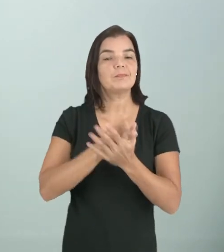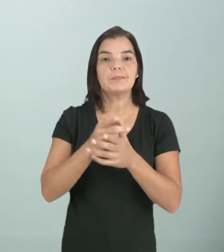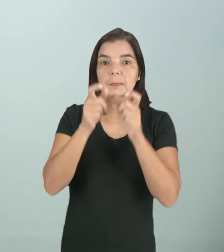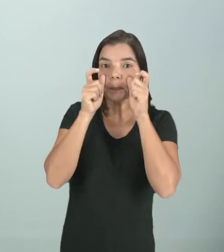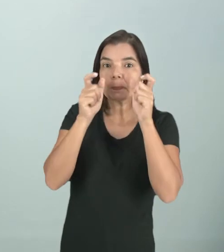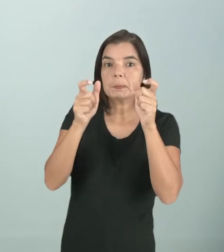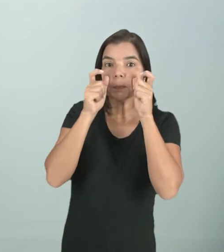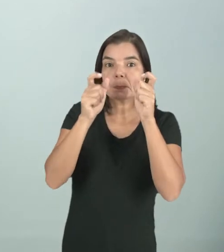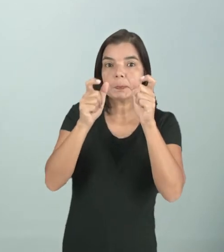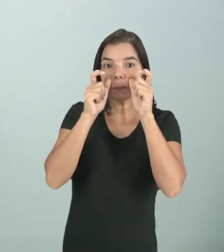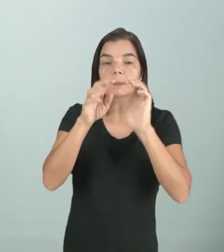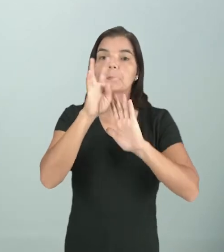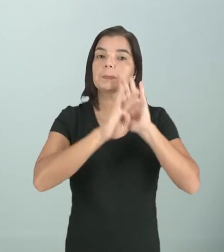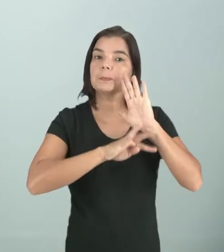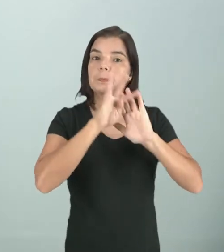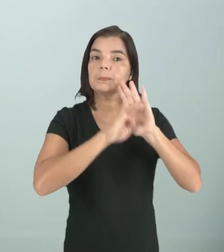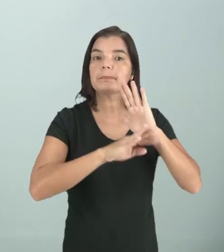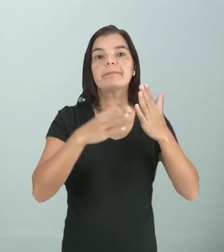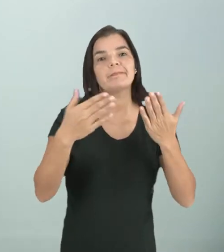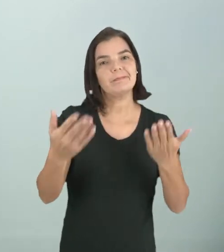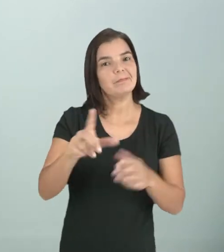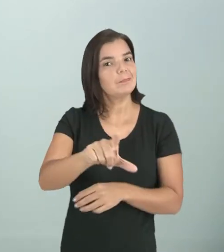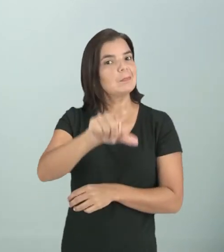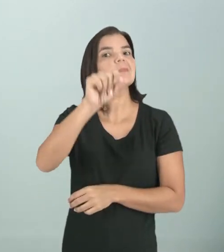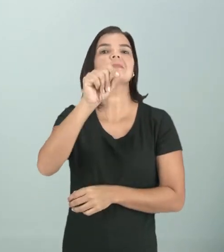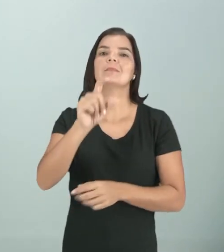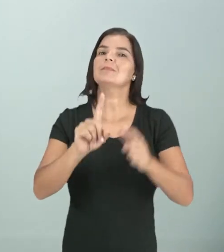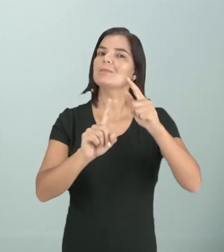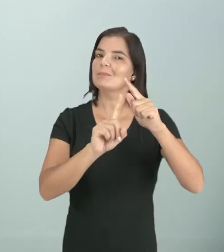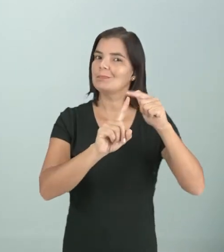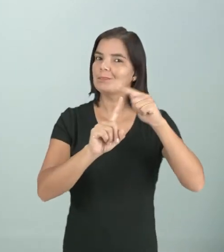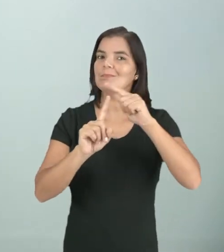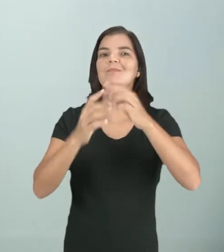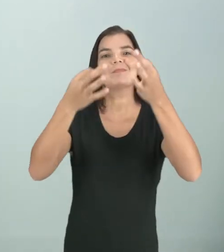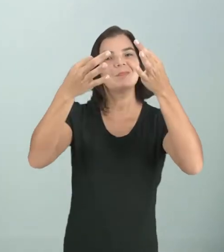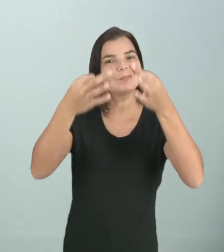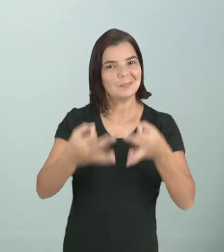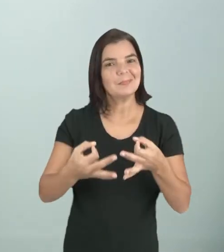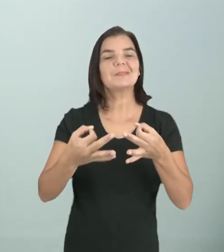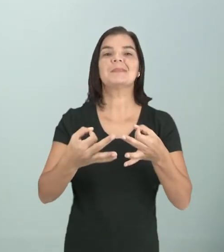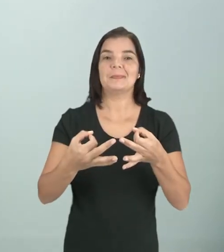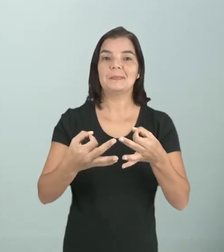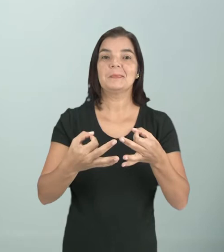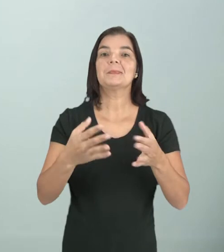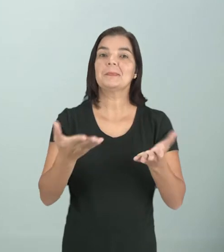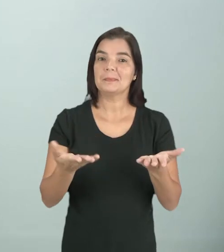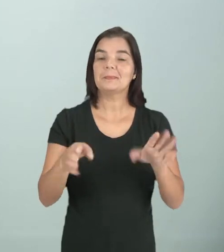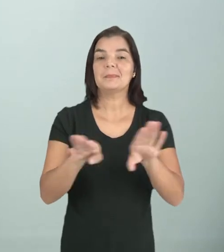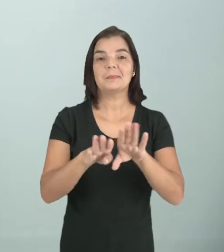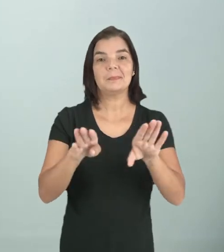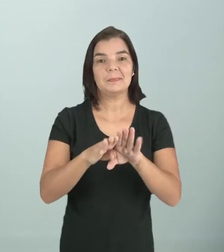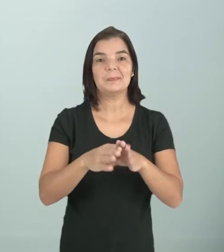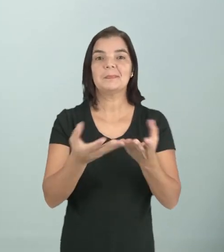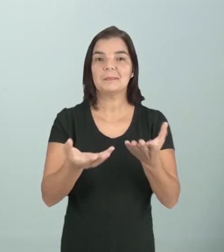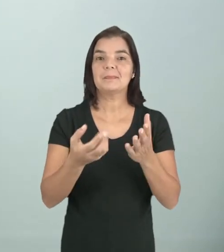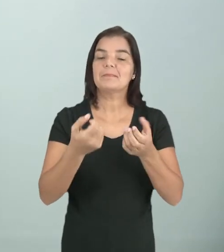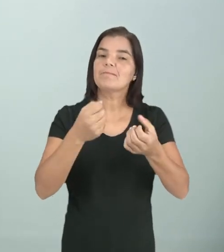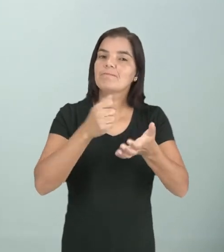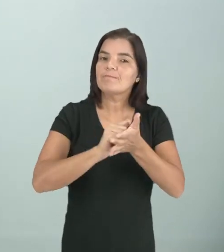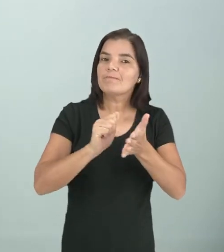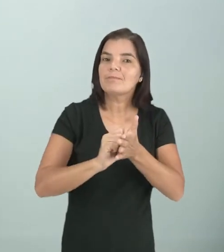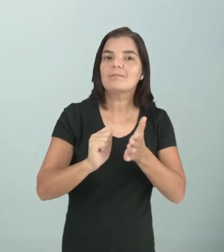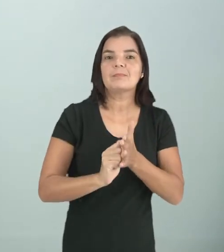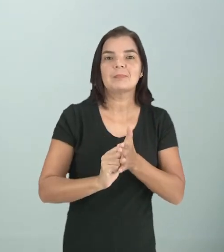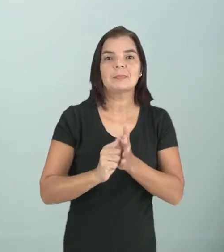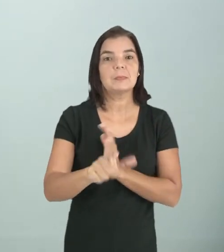observar a função do nosso texto, e aí escolher as tipologias adequadas para aquilo, para aquela função que a gente quer desempenhar.